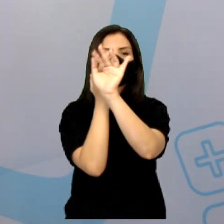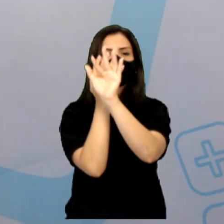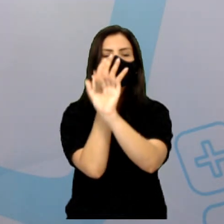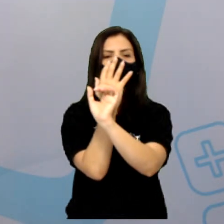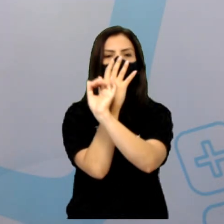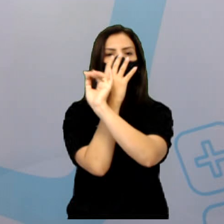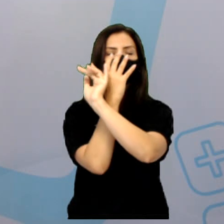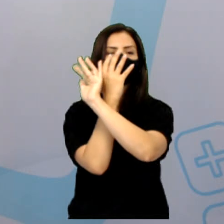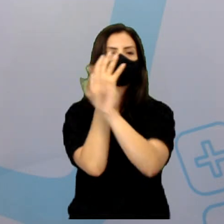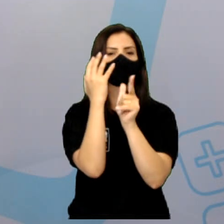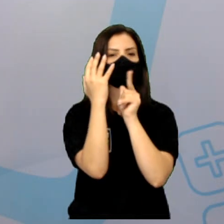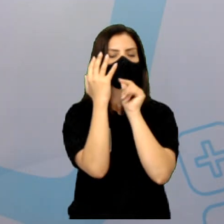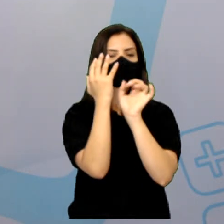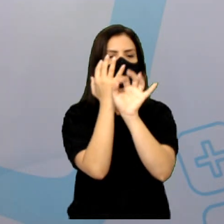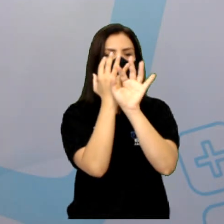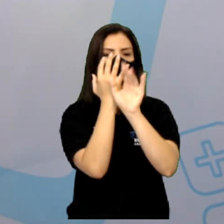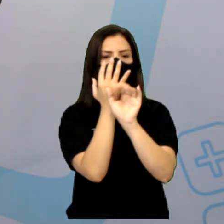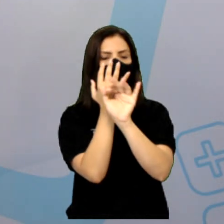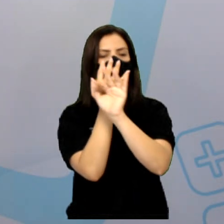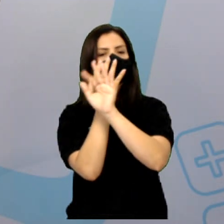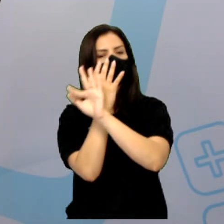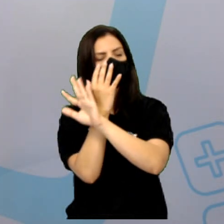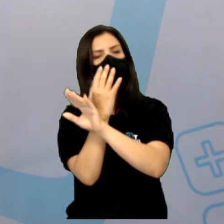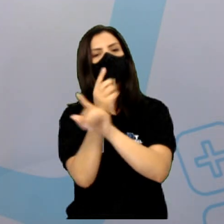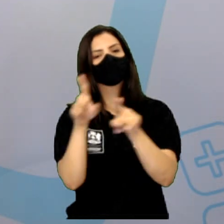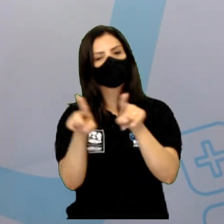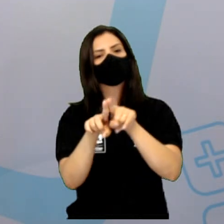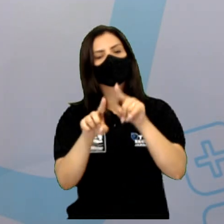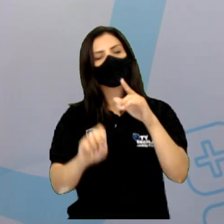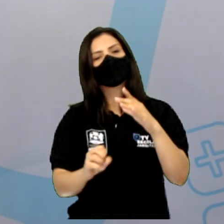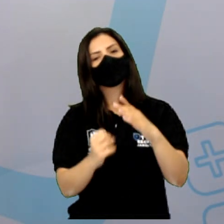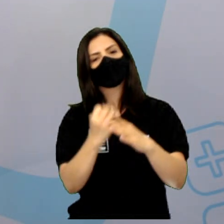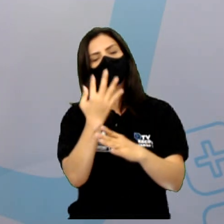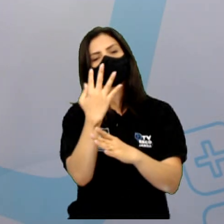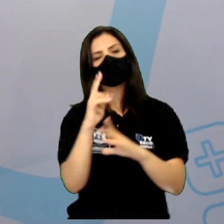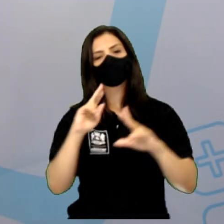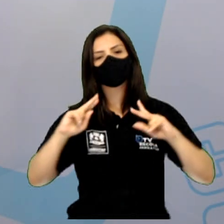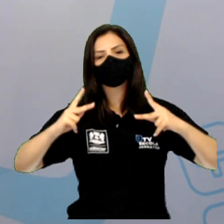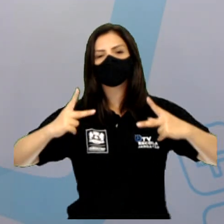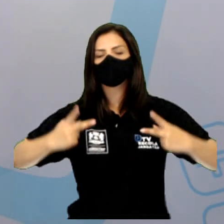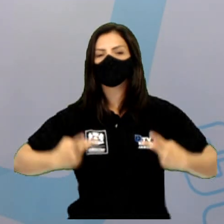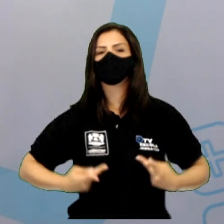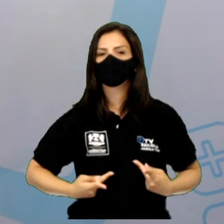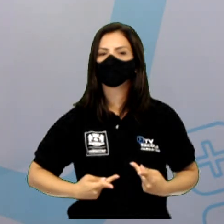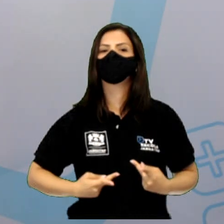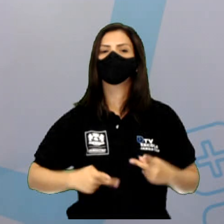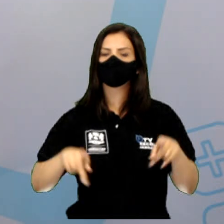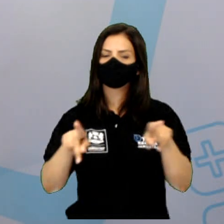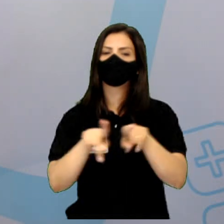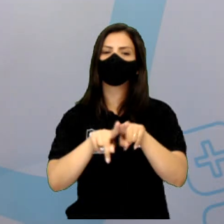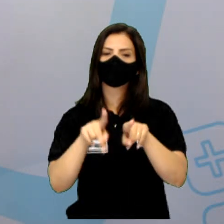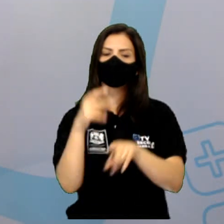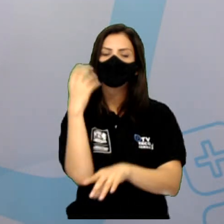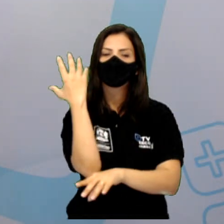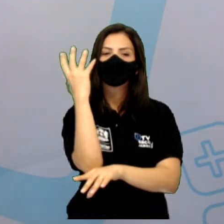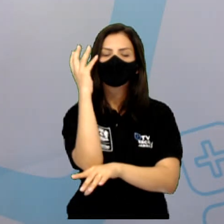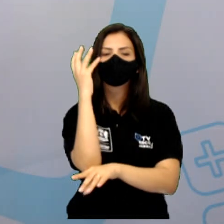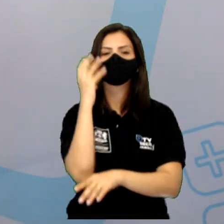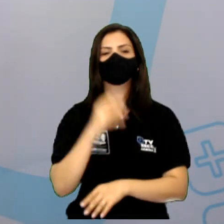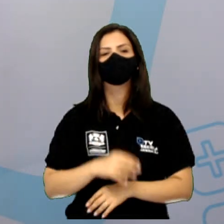que acontece também conosco, com seres humanos, com a maioria dos seres vivos. As plantas também realizam.